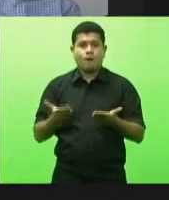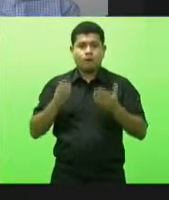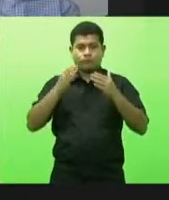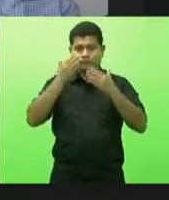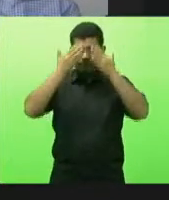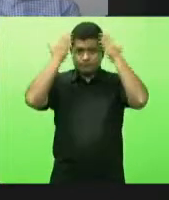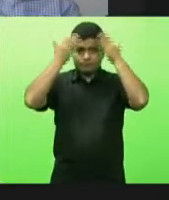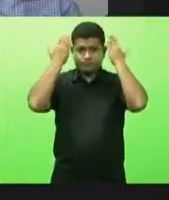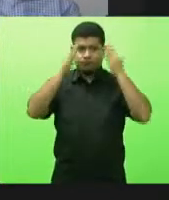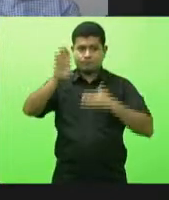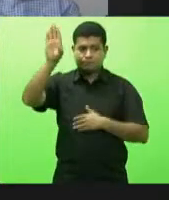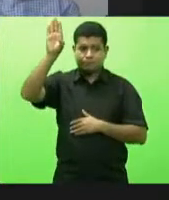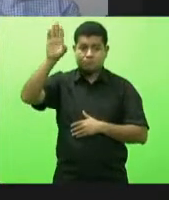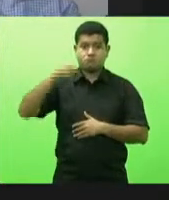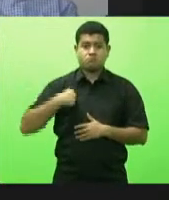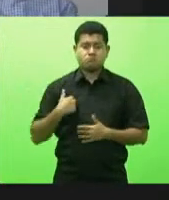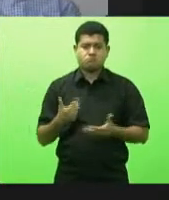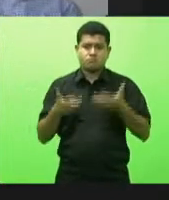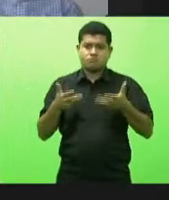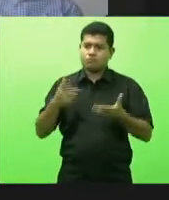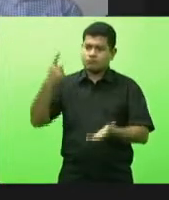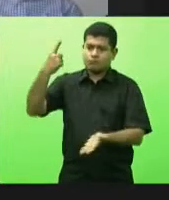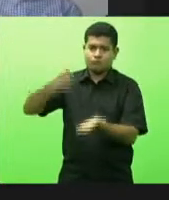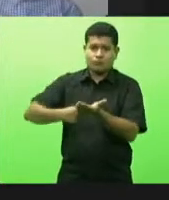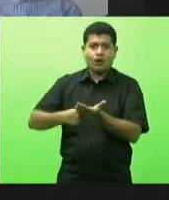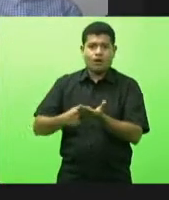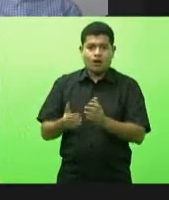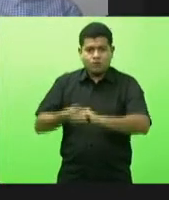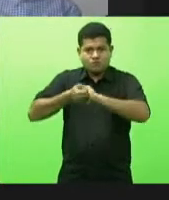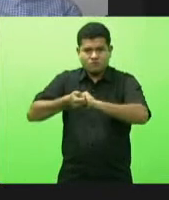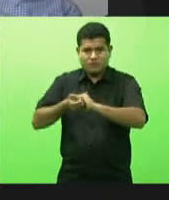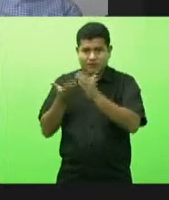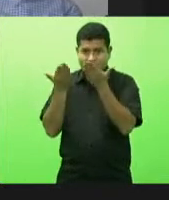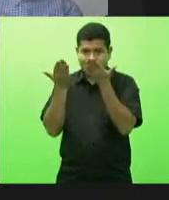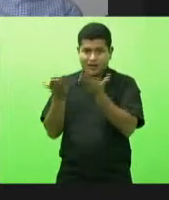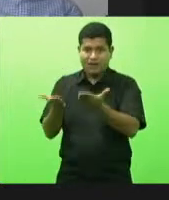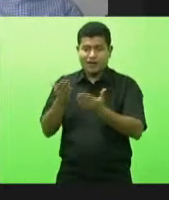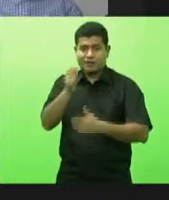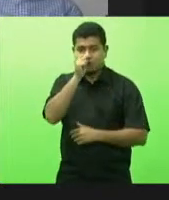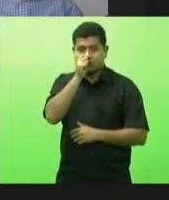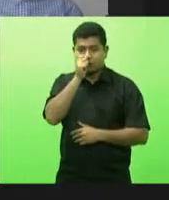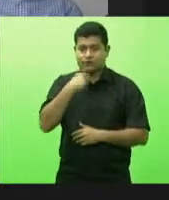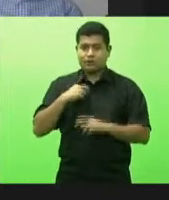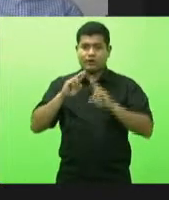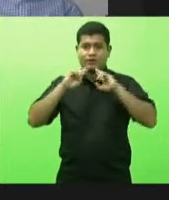cumprimentar ao deputado João Amin proponente dessa audiência e cumprimentar o secretário André Mota